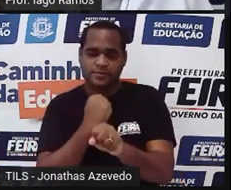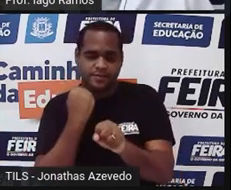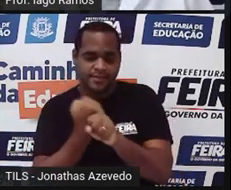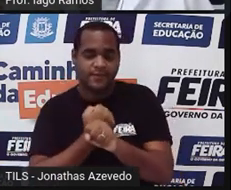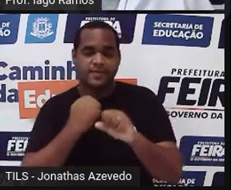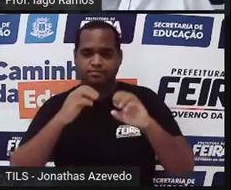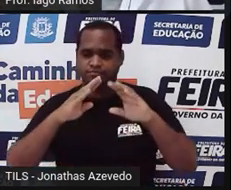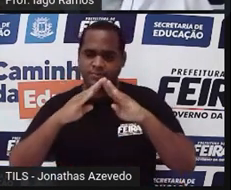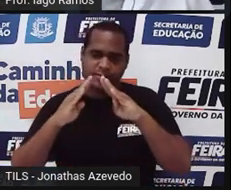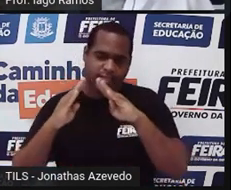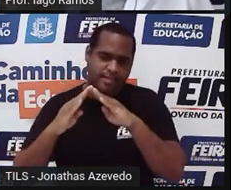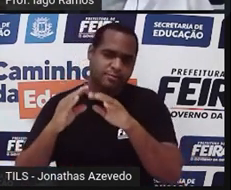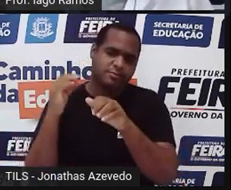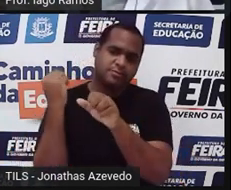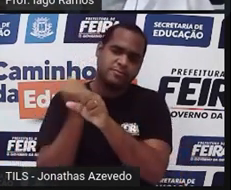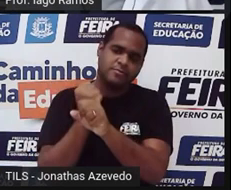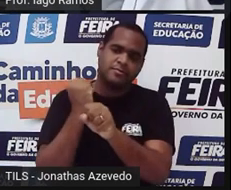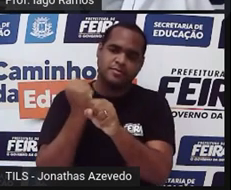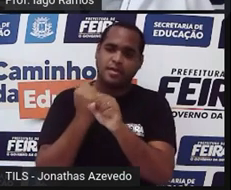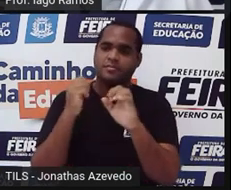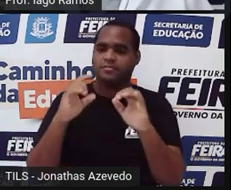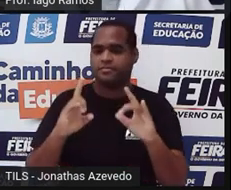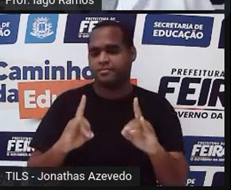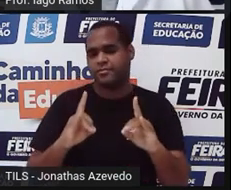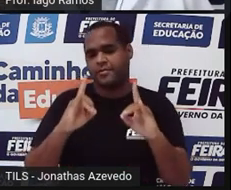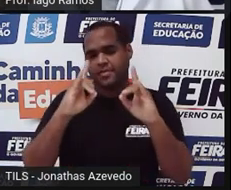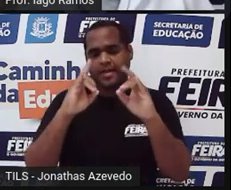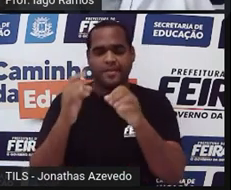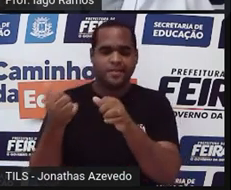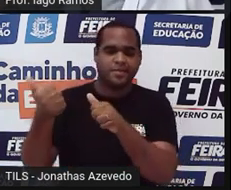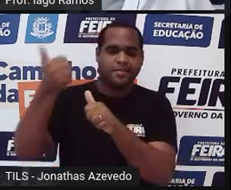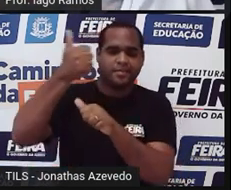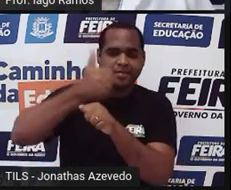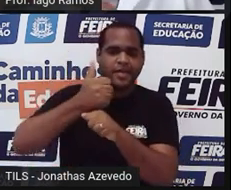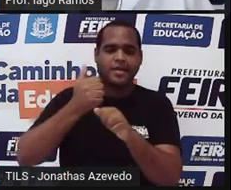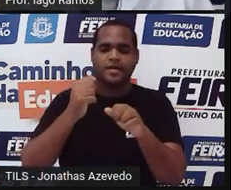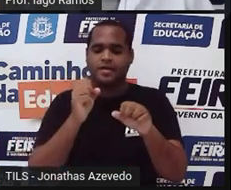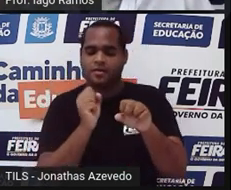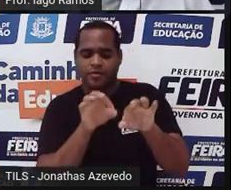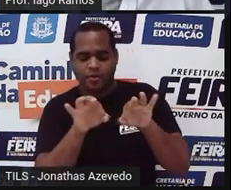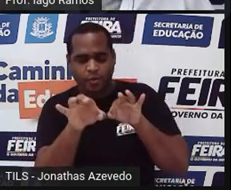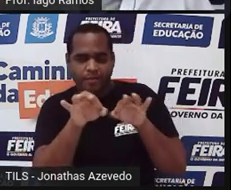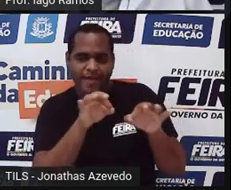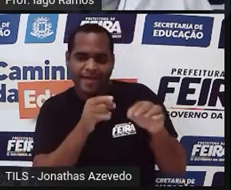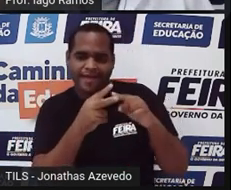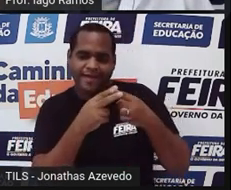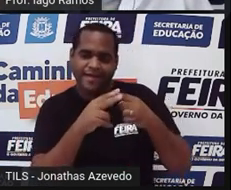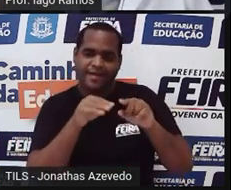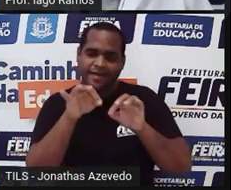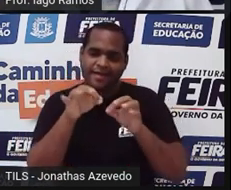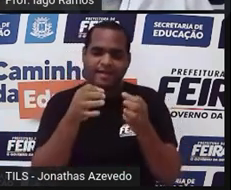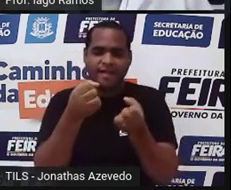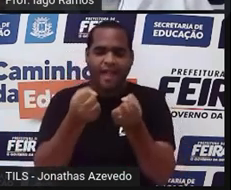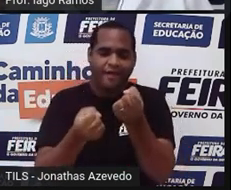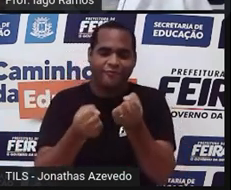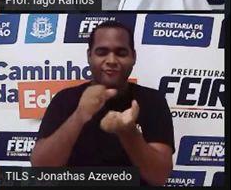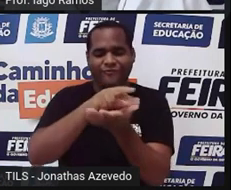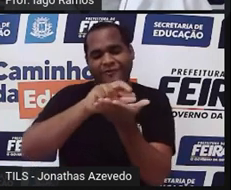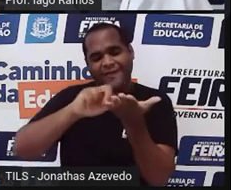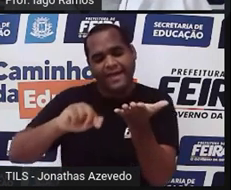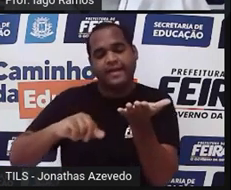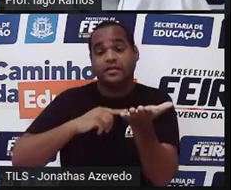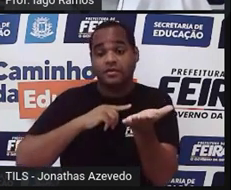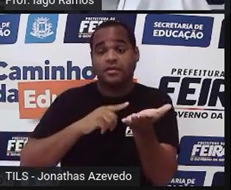casa, construções de prédio, construções mecânicas. Um monte de tipo de